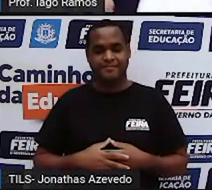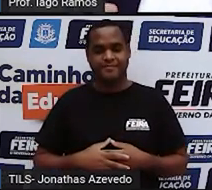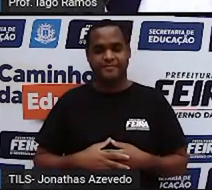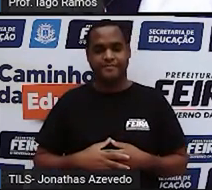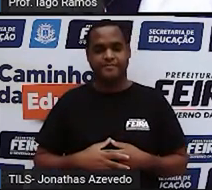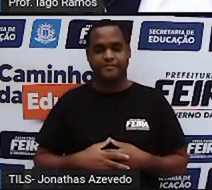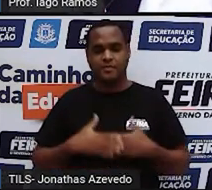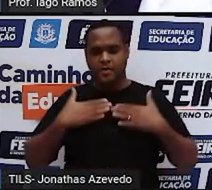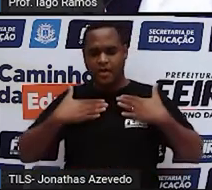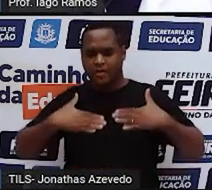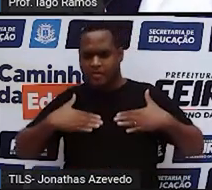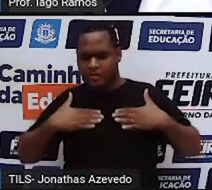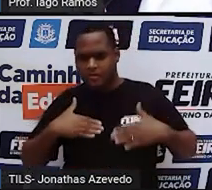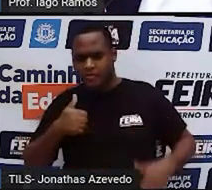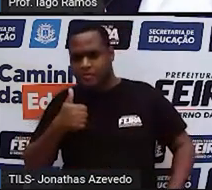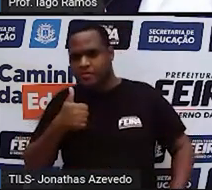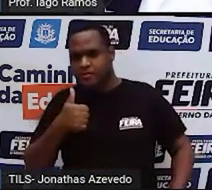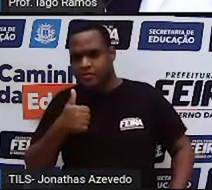Tranquilo?